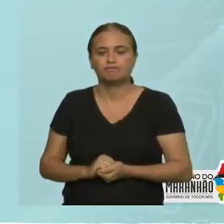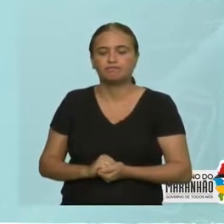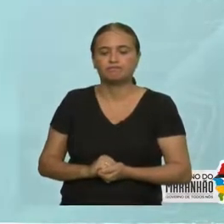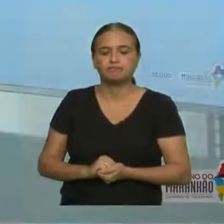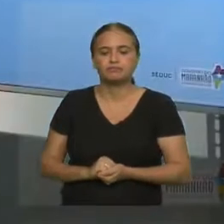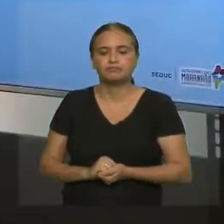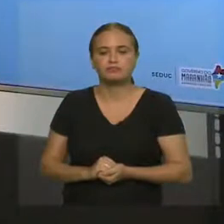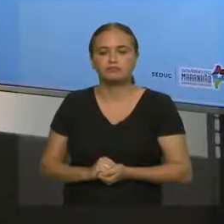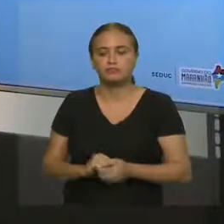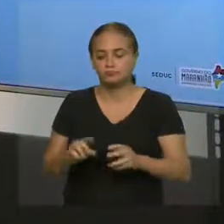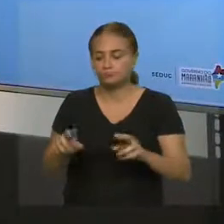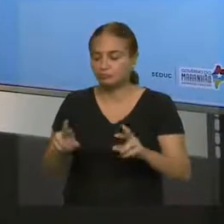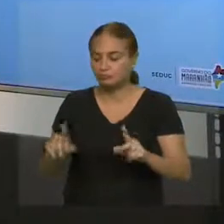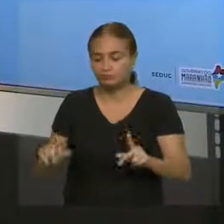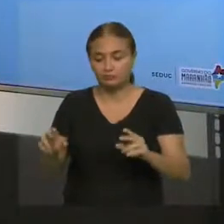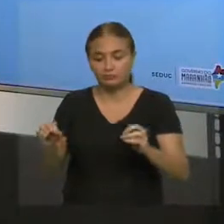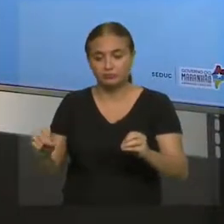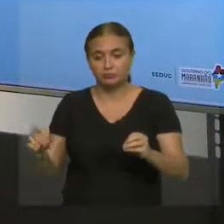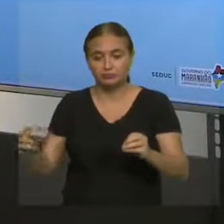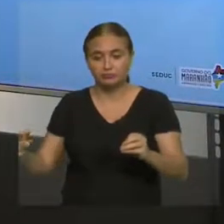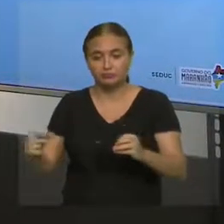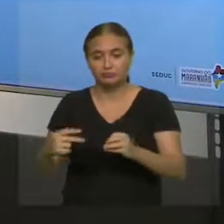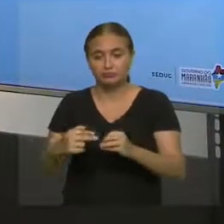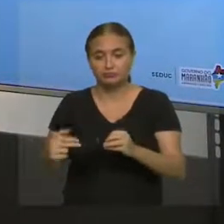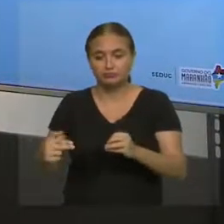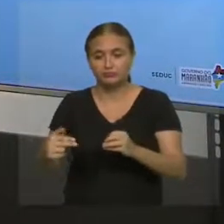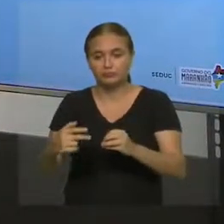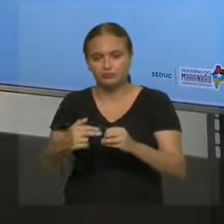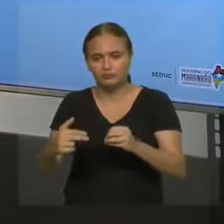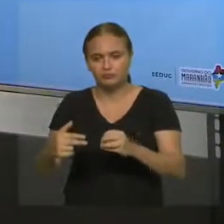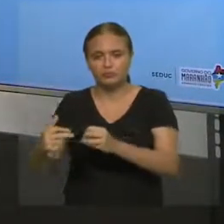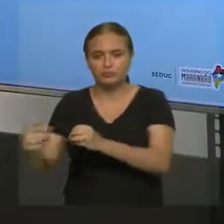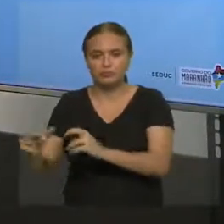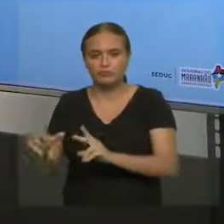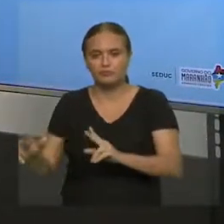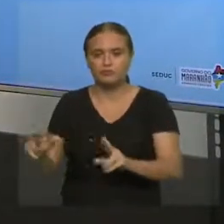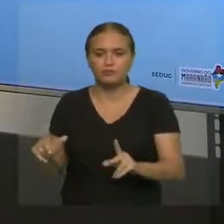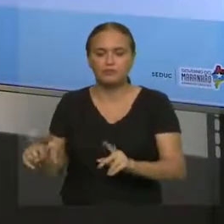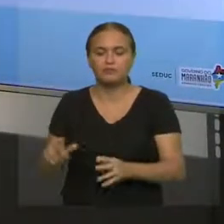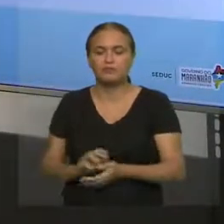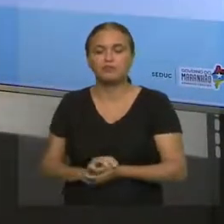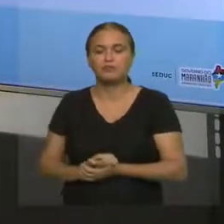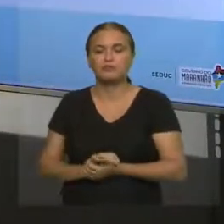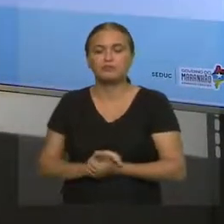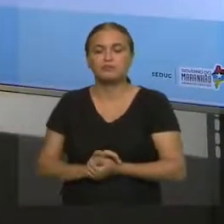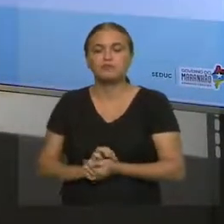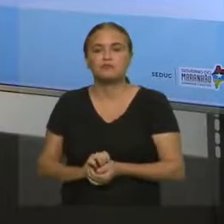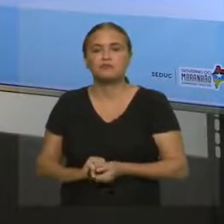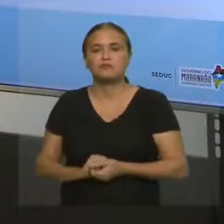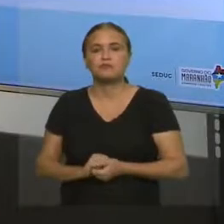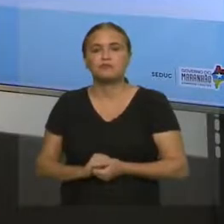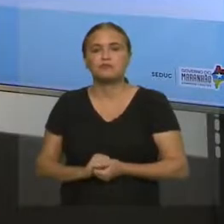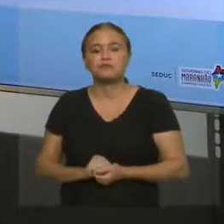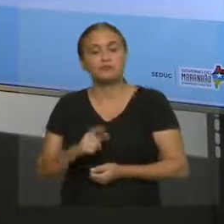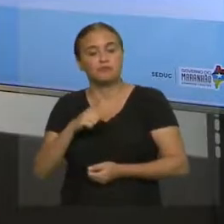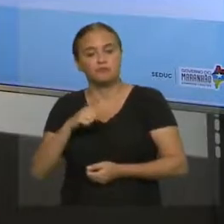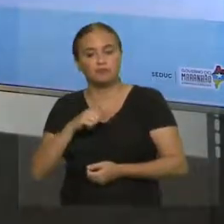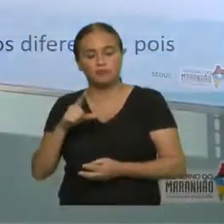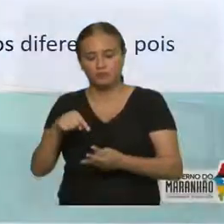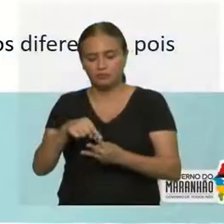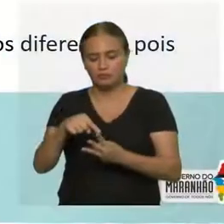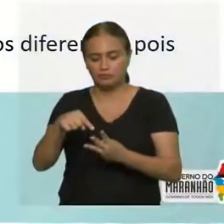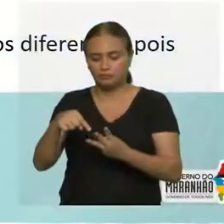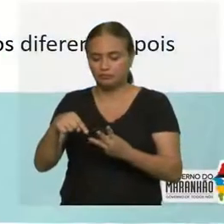falamos que esses corpos aí, que essas forças atuam em corpos sempre diferentes. diferentes. Ou seja, nós temos três